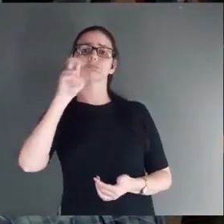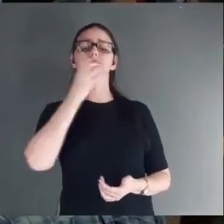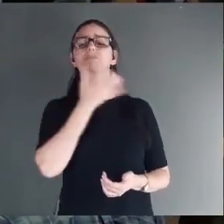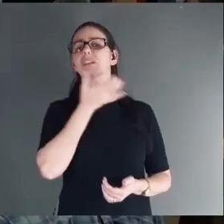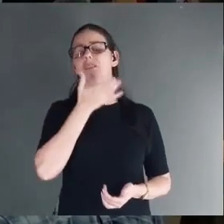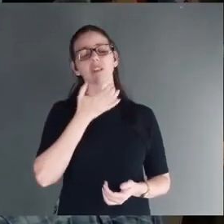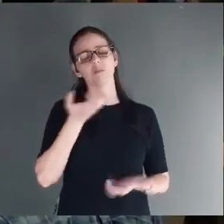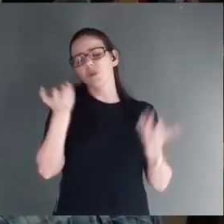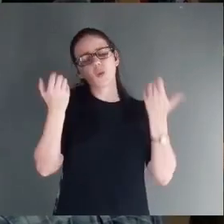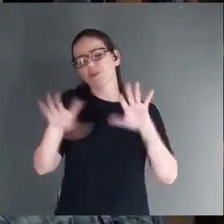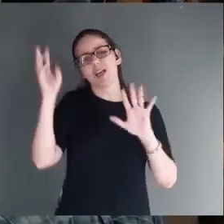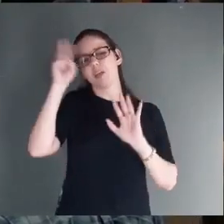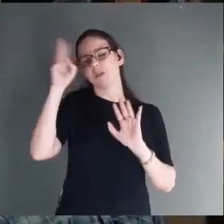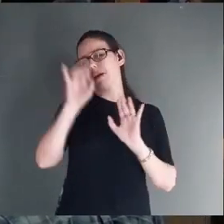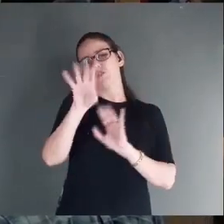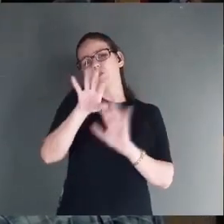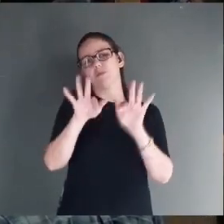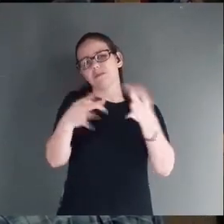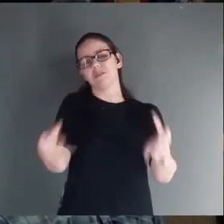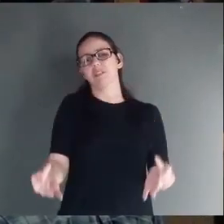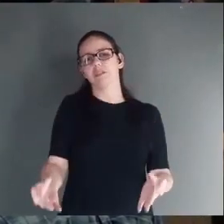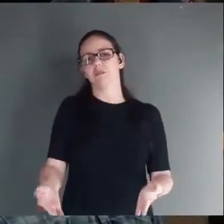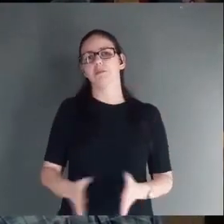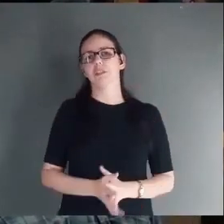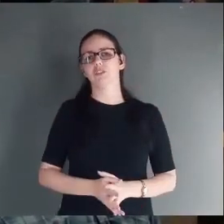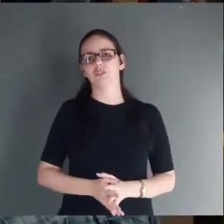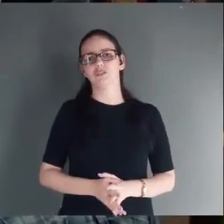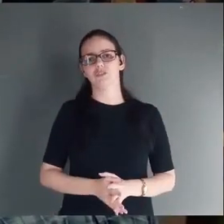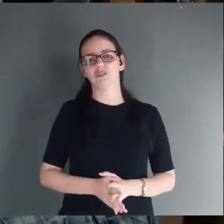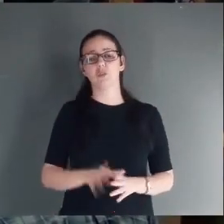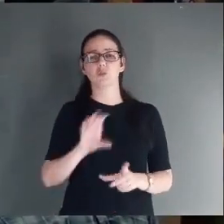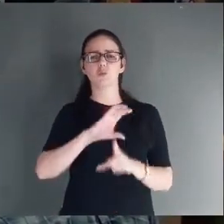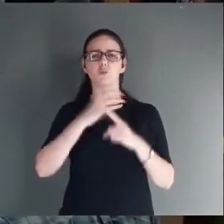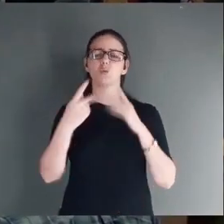lembrar do Senhor. Num culto de cantata de Natal.